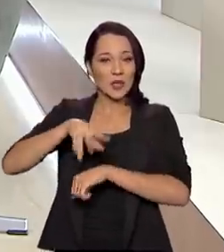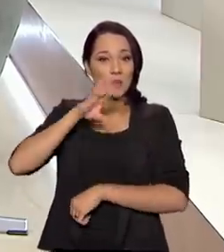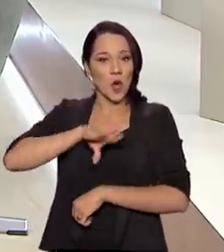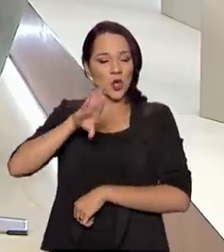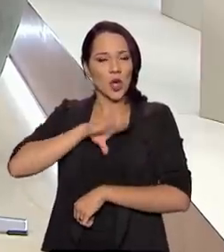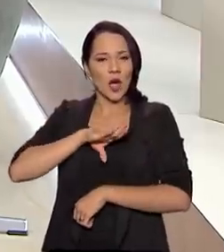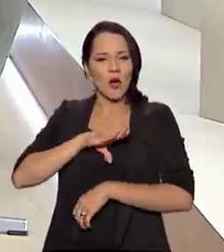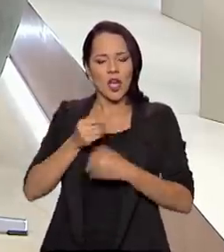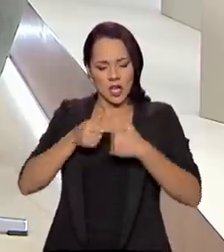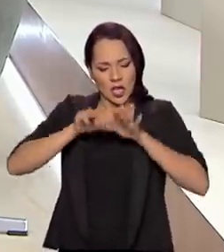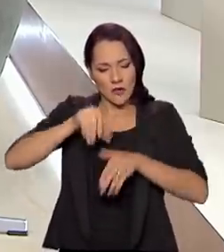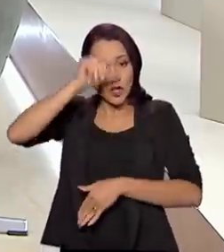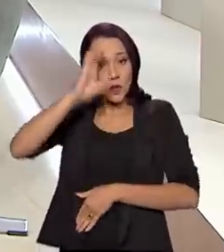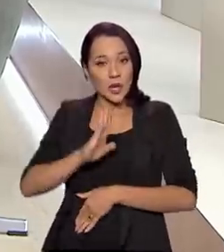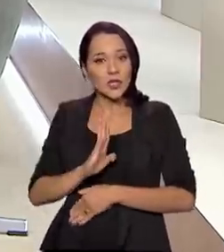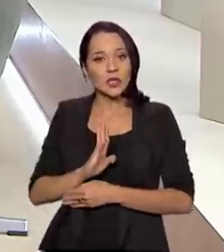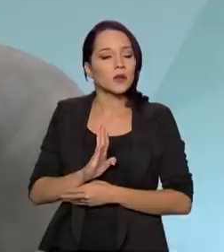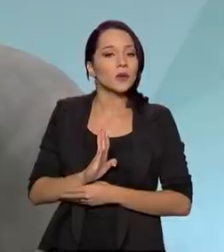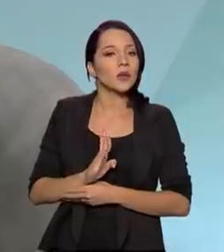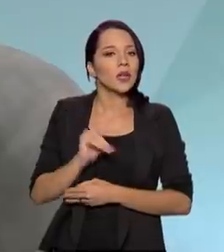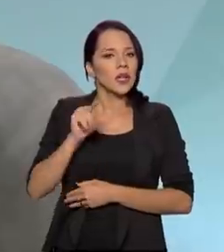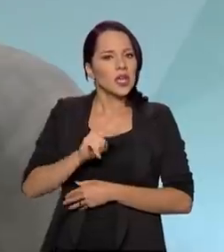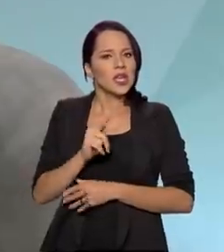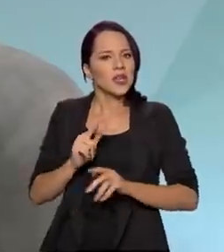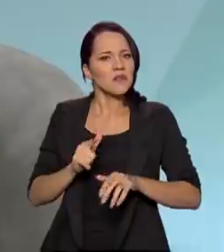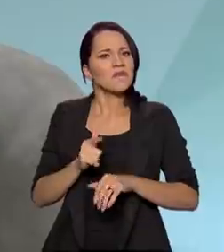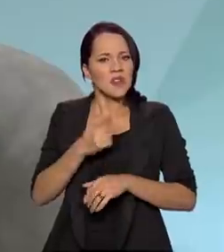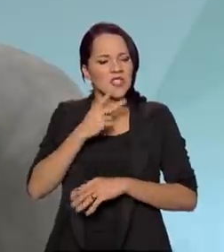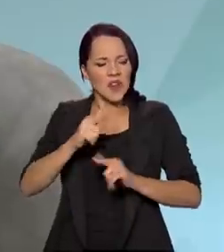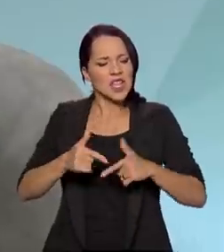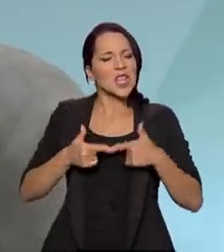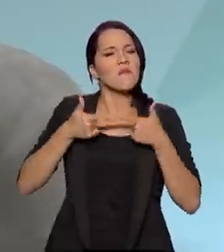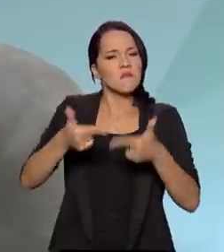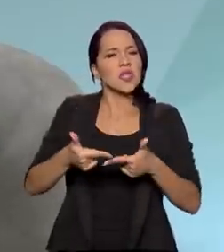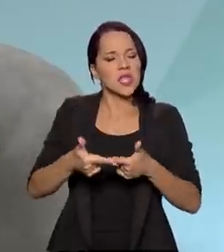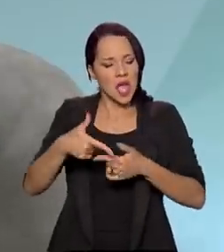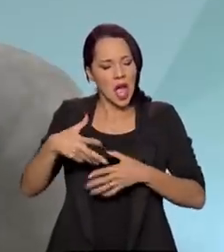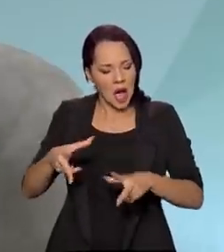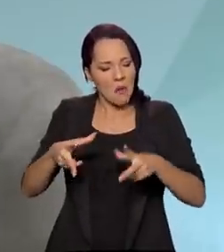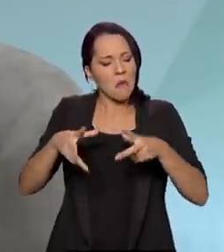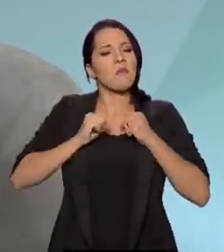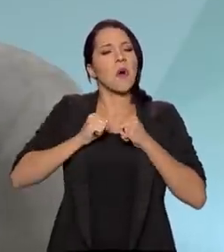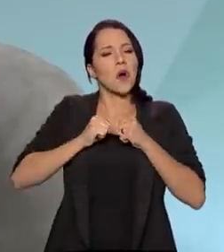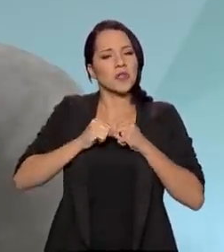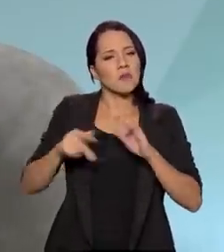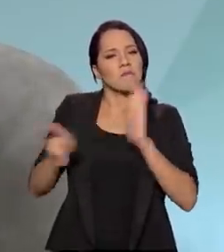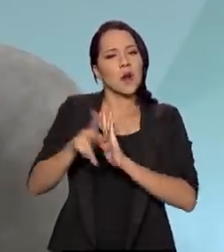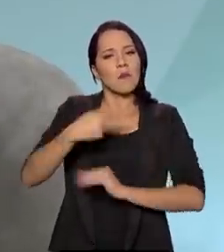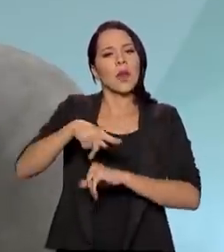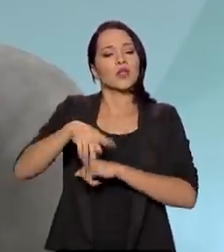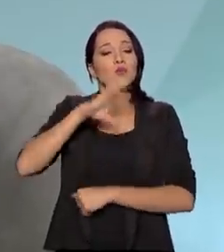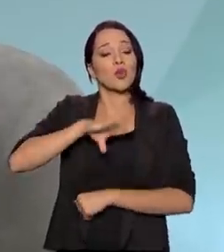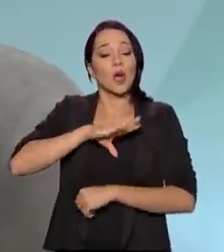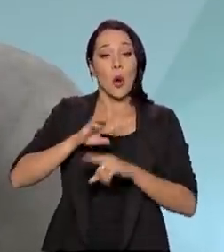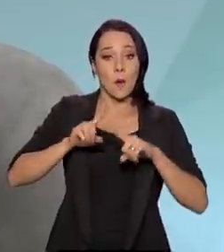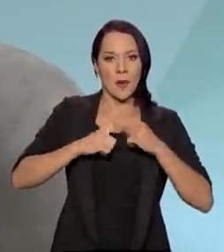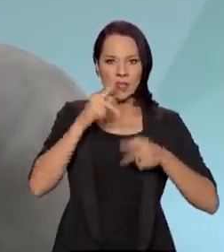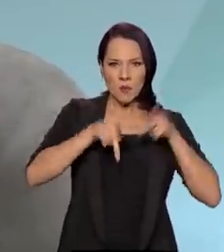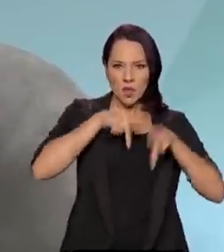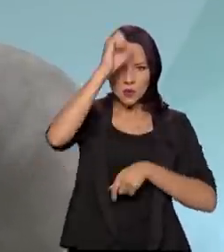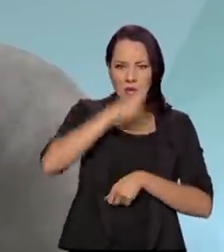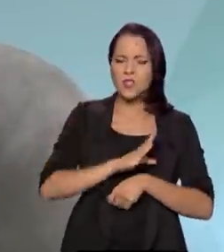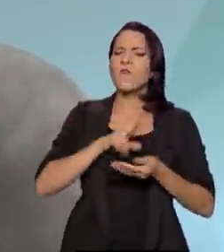estavam no Brasil e que se prontificaram a defender a posse da terra para Portugal. Mas o brasileiro